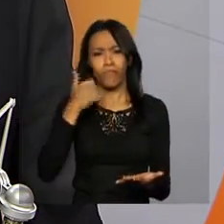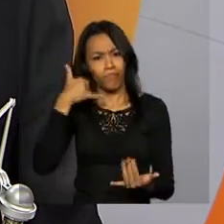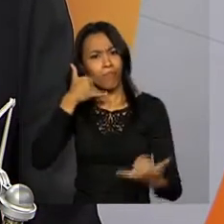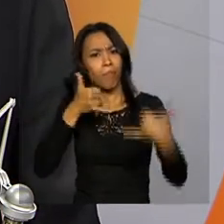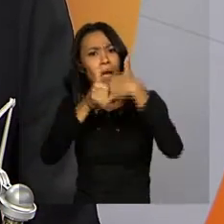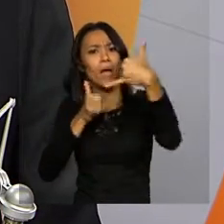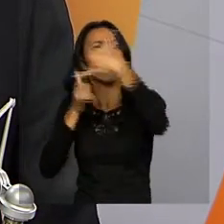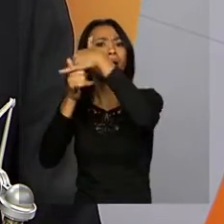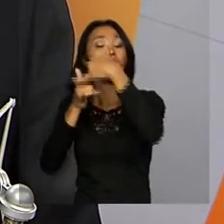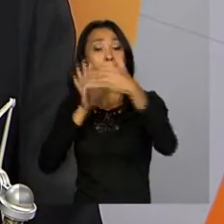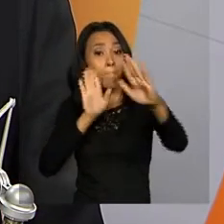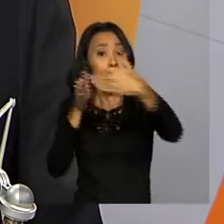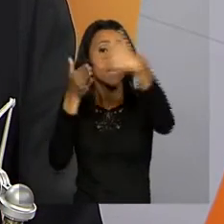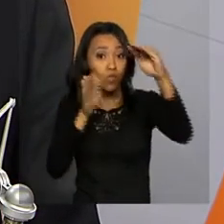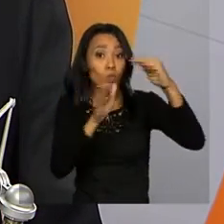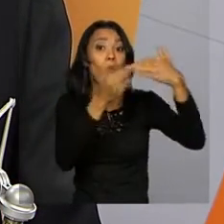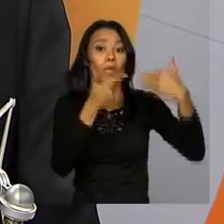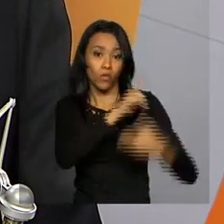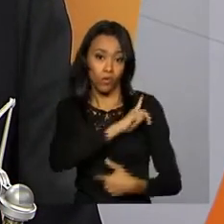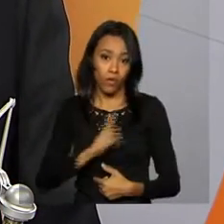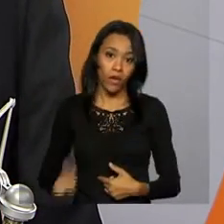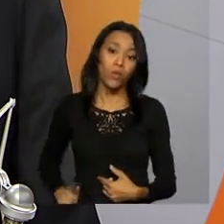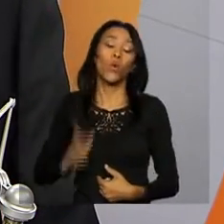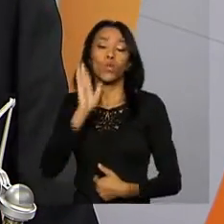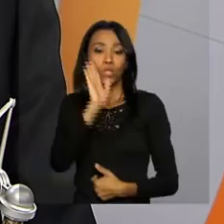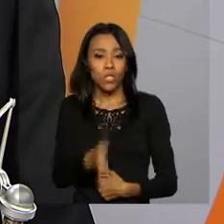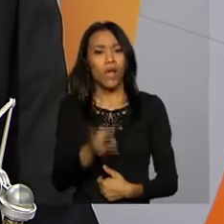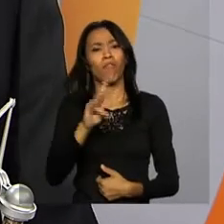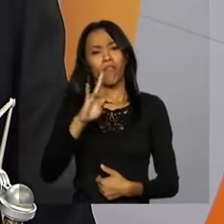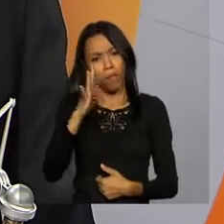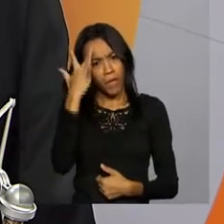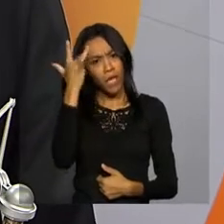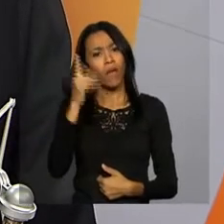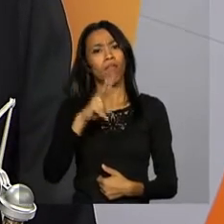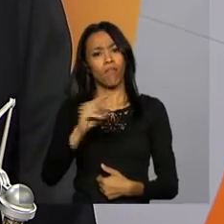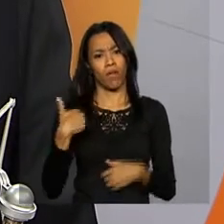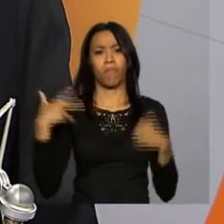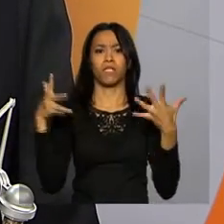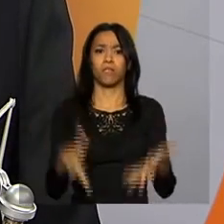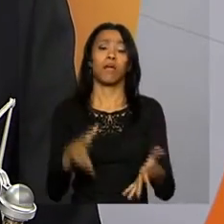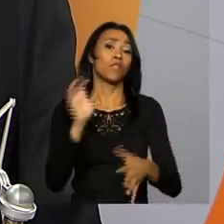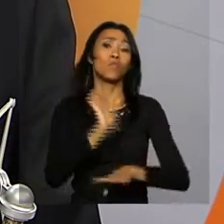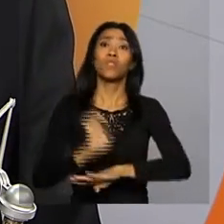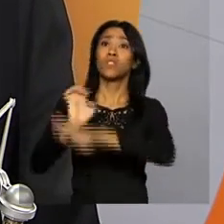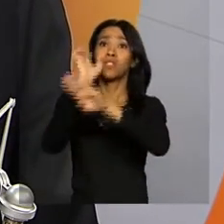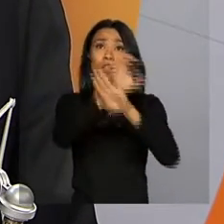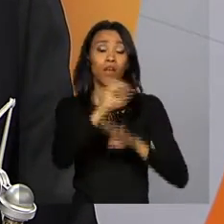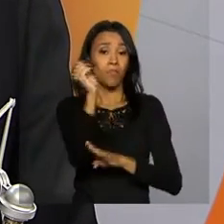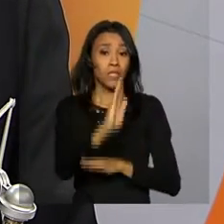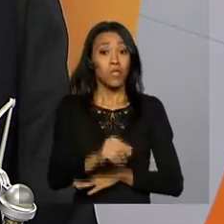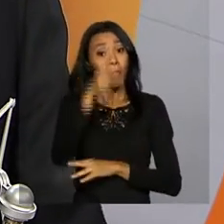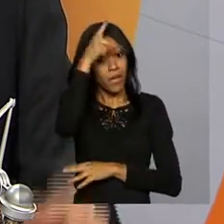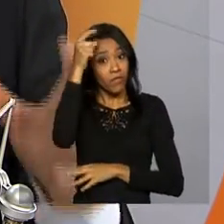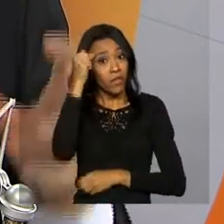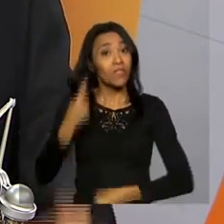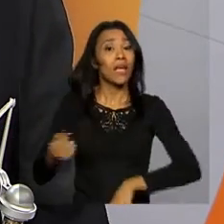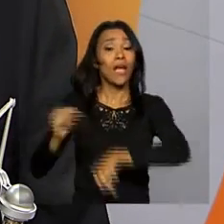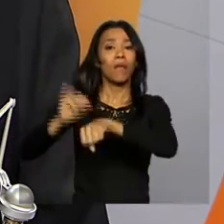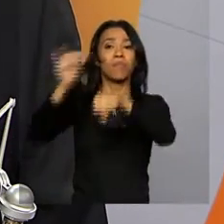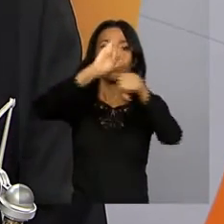governadores, pessoalmente, todos vão participar da campanha amanhã, em todos os estados brasileiros, todos os prefeitos de capital,